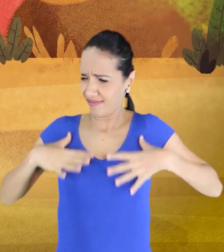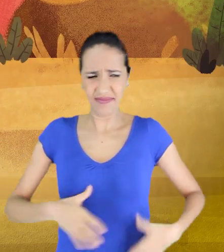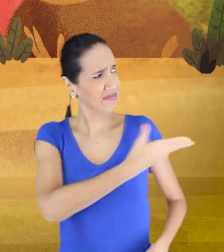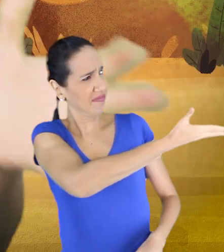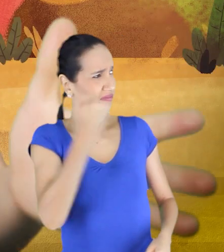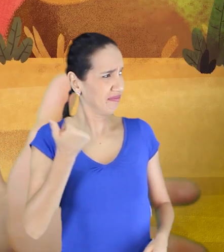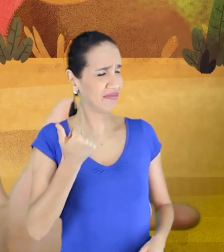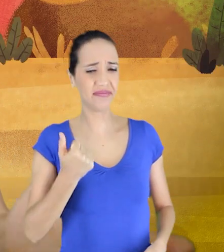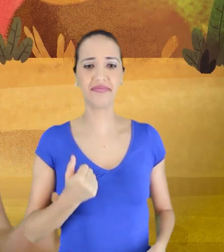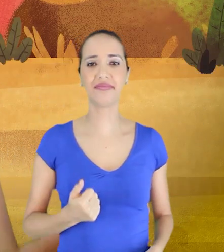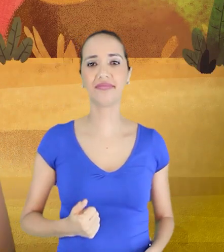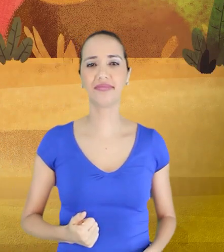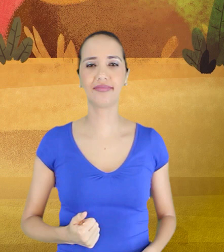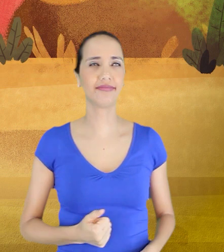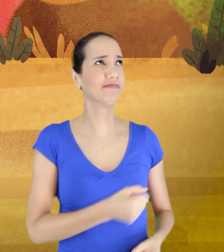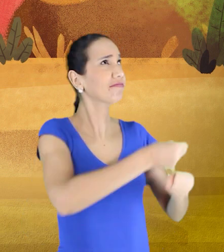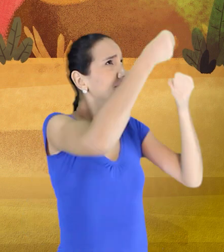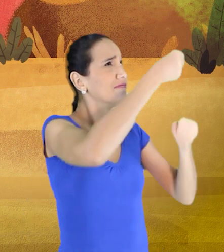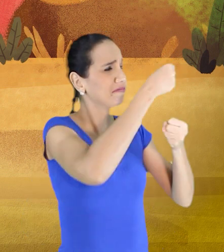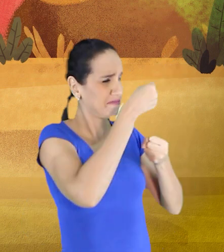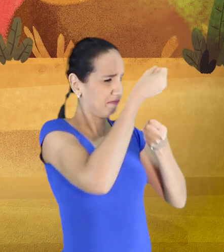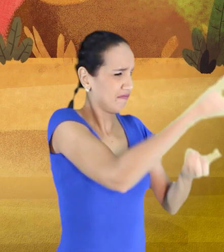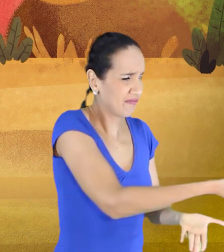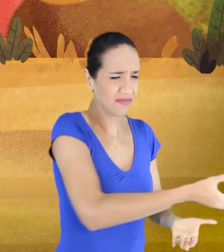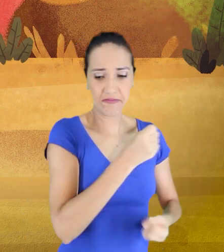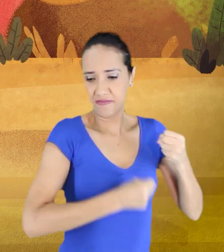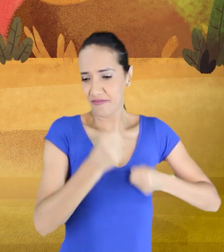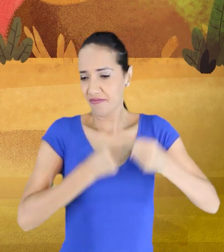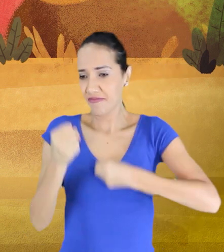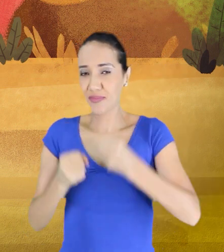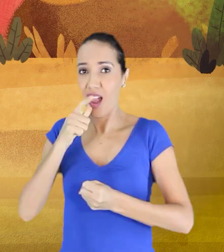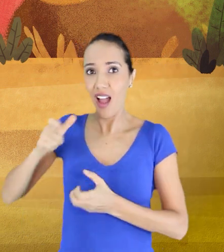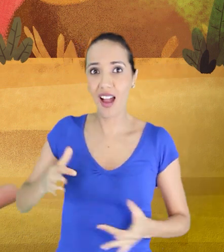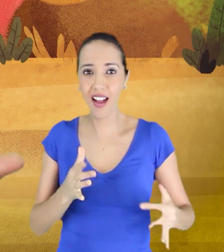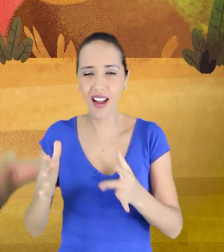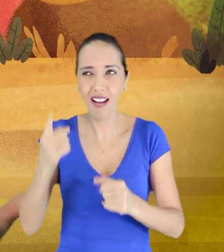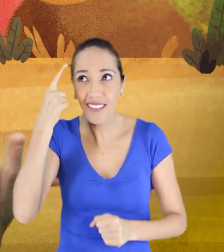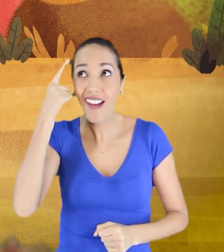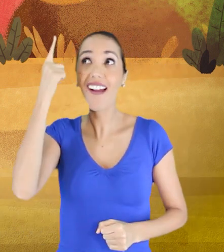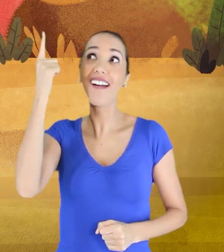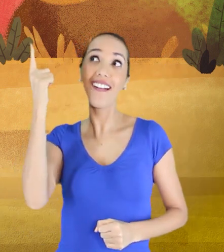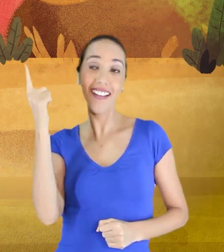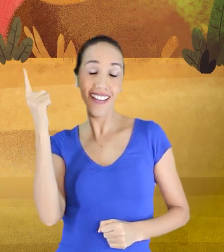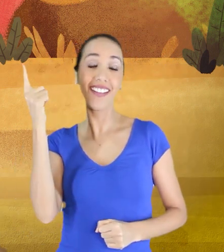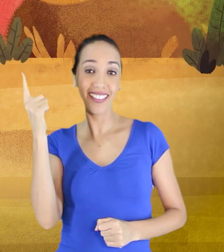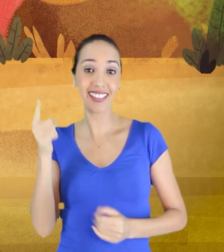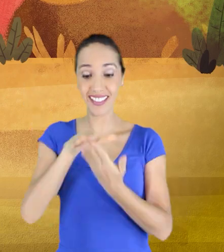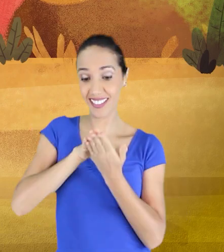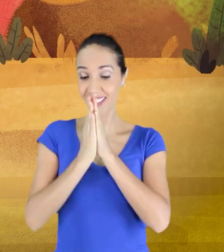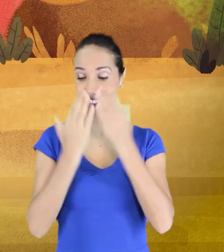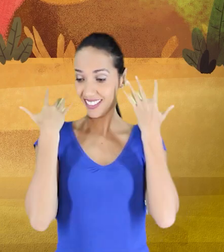Narizinho jogou a vara no chão e foi correndo para o rio. Lá teve uma ideia, deixar a boneca pescando enquanto